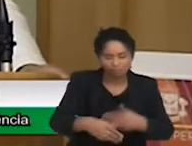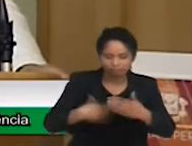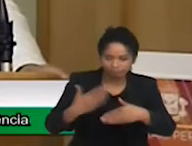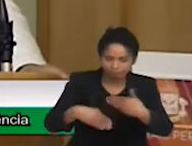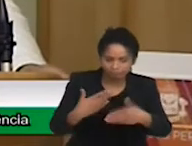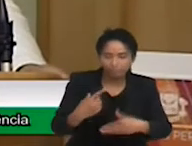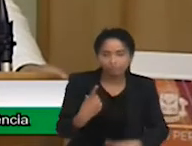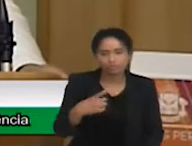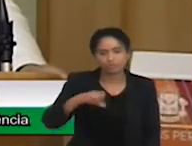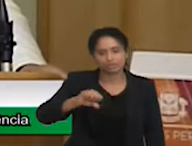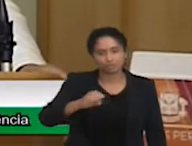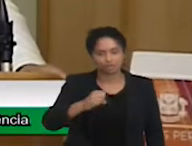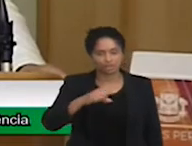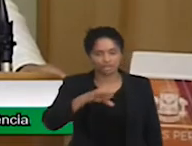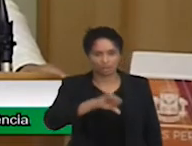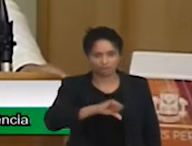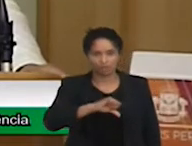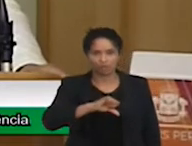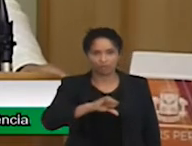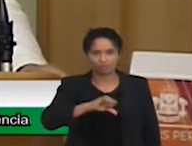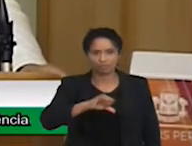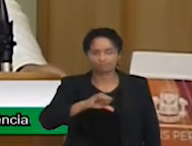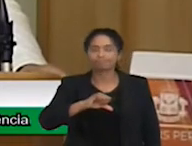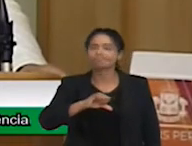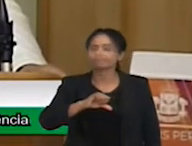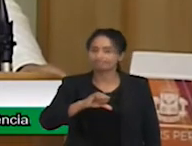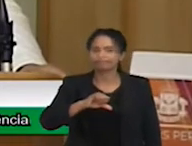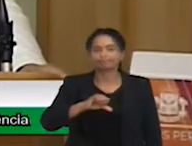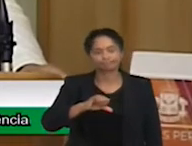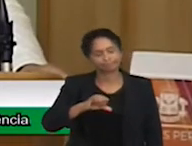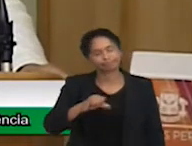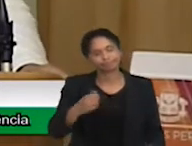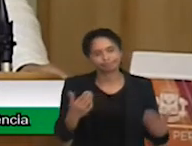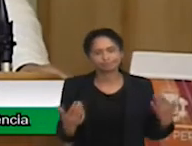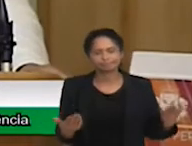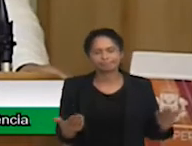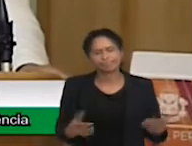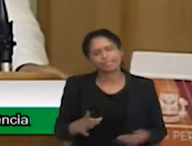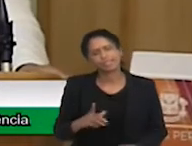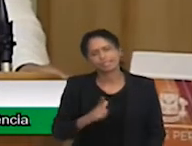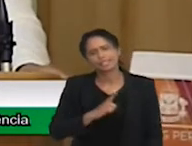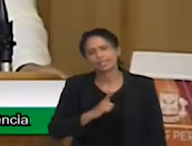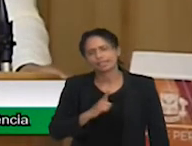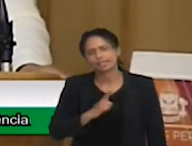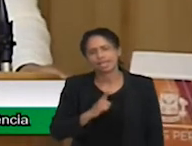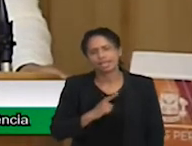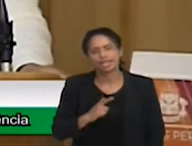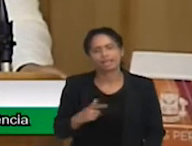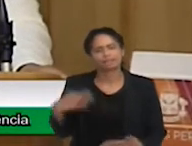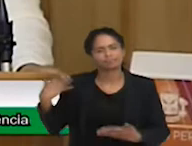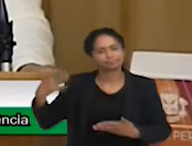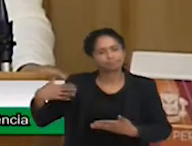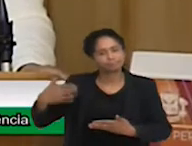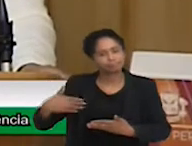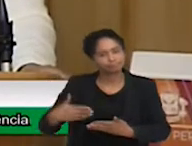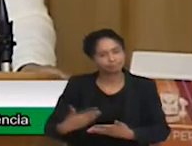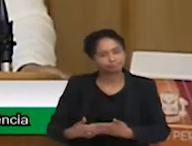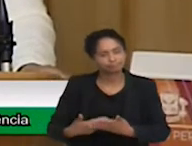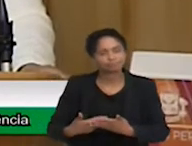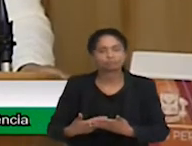da reforma psiquiatra, em 1970. Então, temos, sim, um processo novo de inclusão.